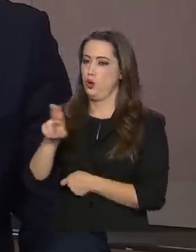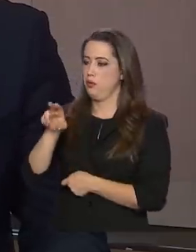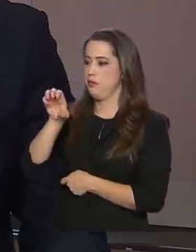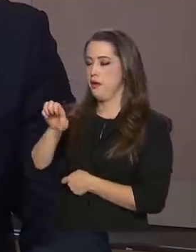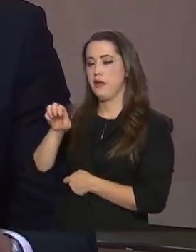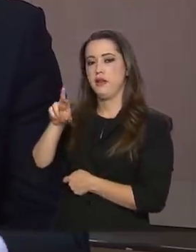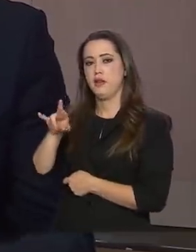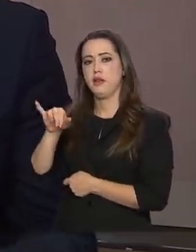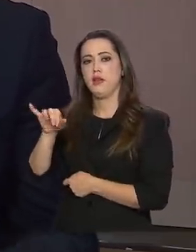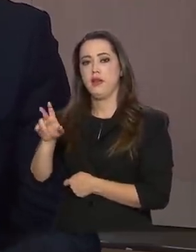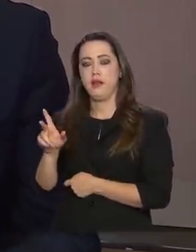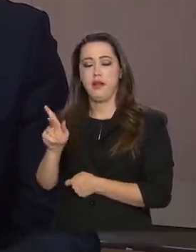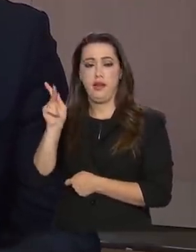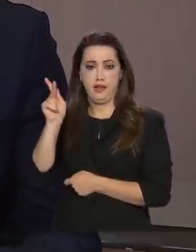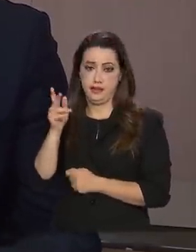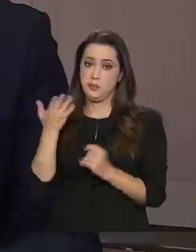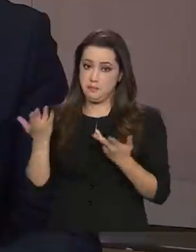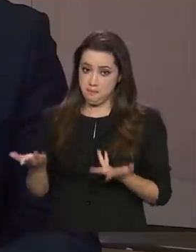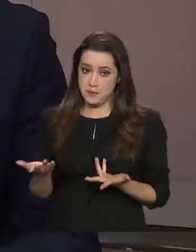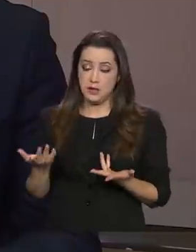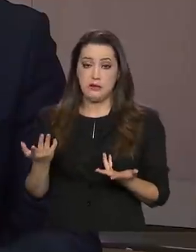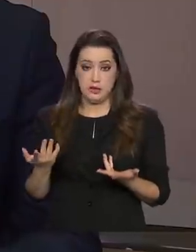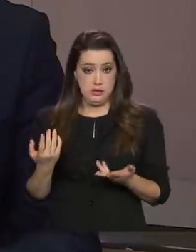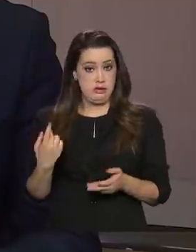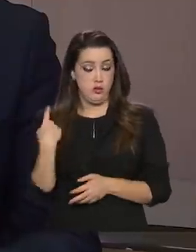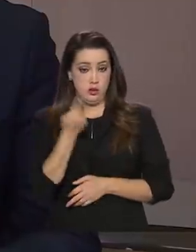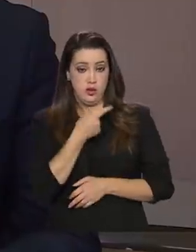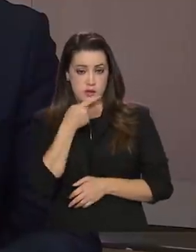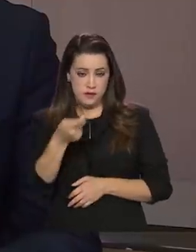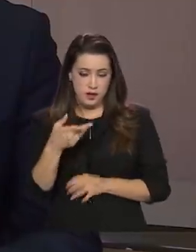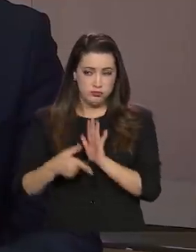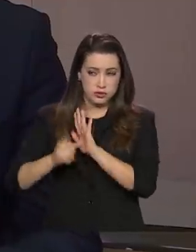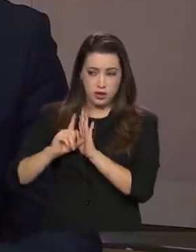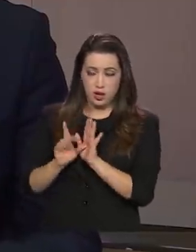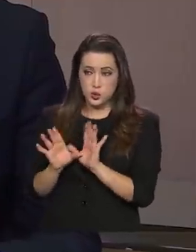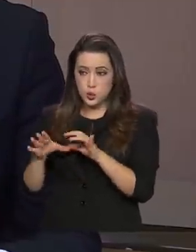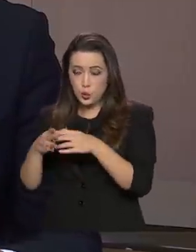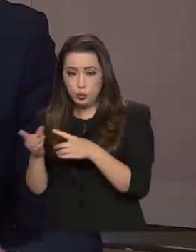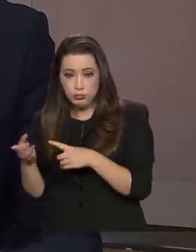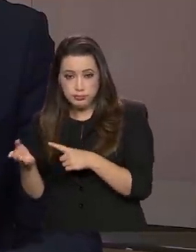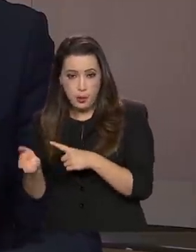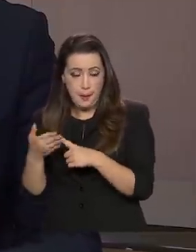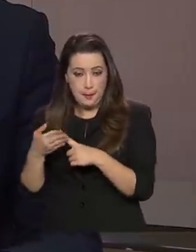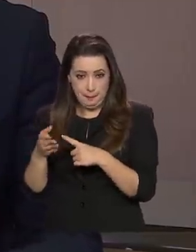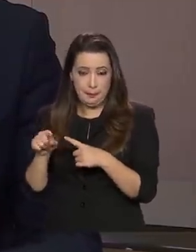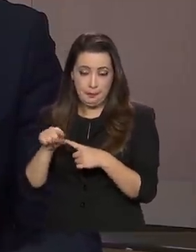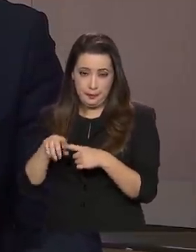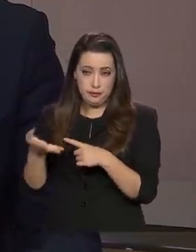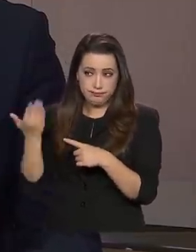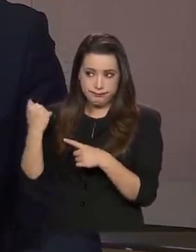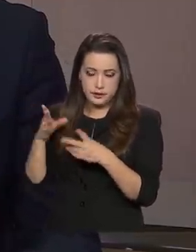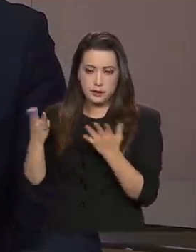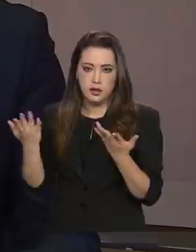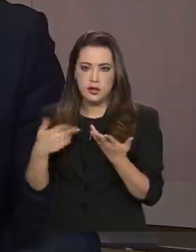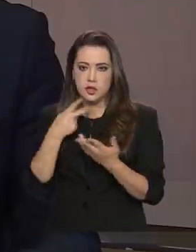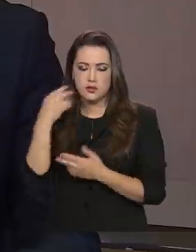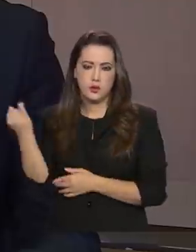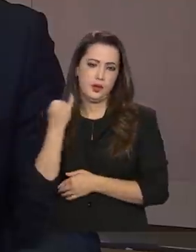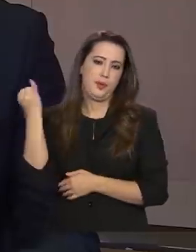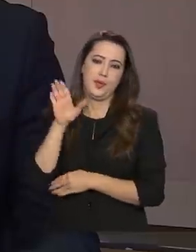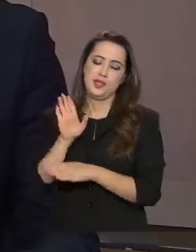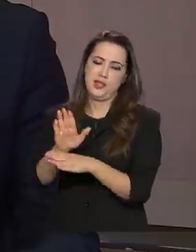Bom, a gente falou muito no primeiro bloco do programa da questão do auxílio emergencial, da importância, do alcance e da